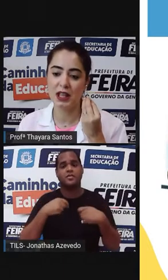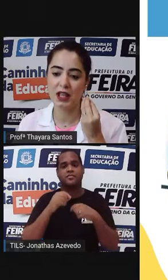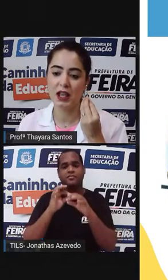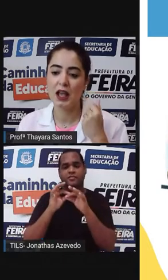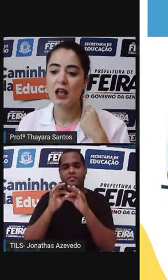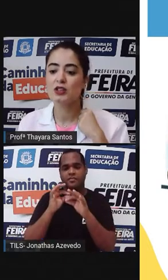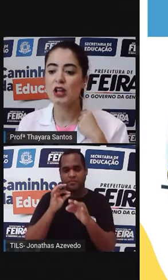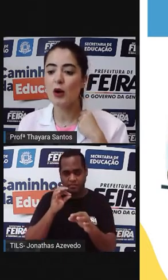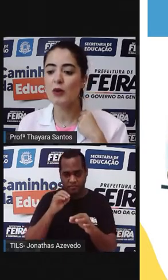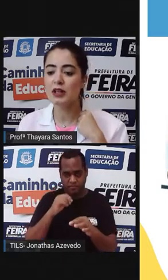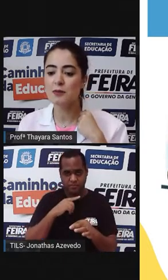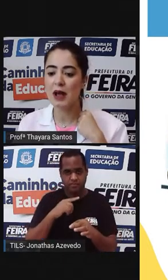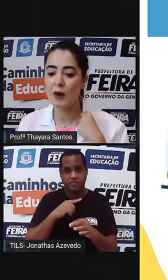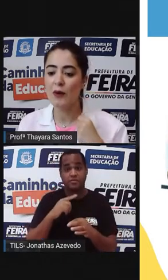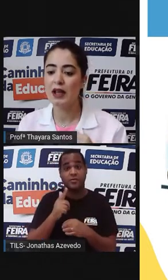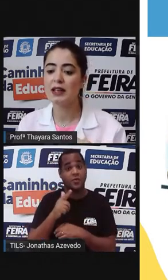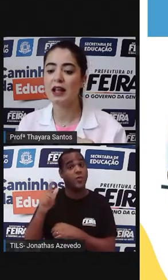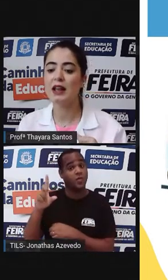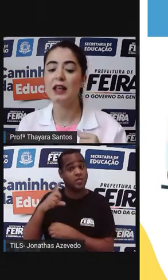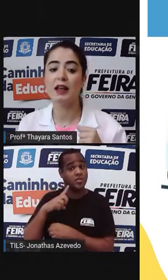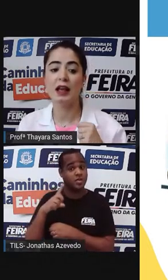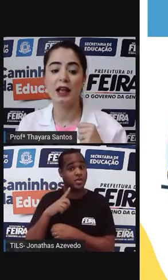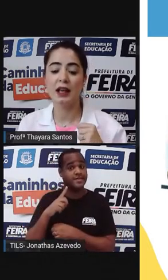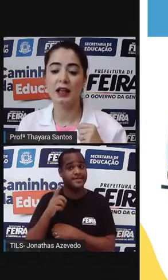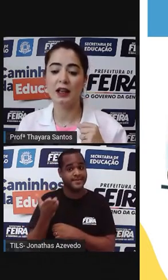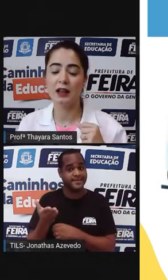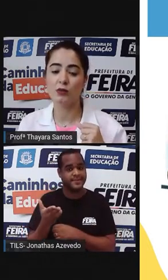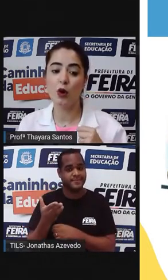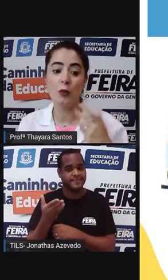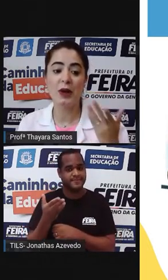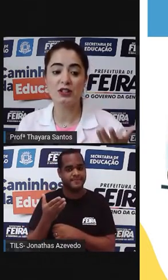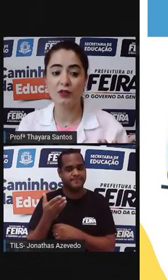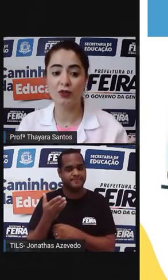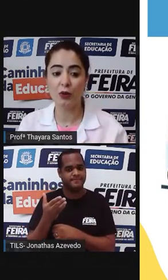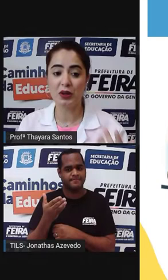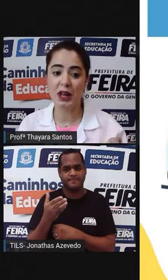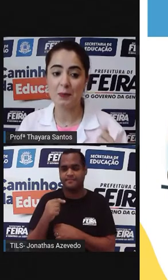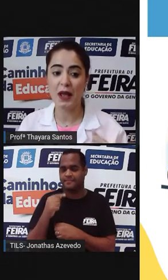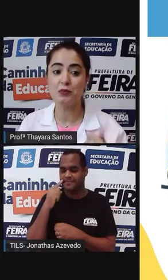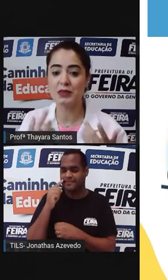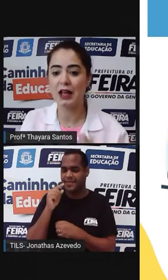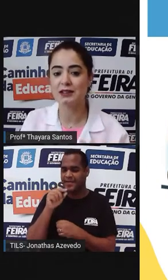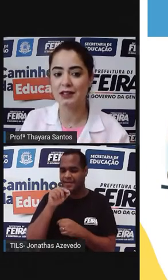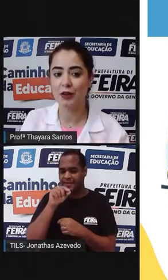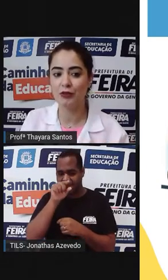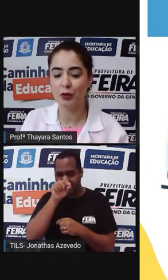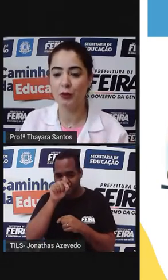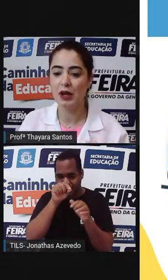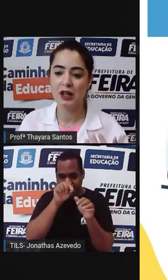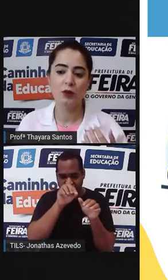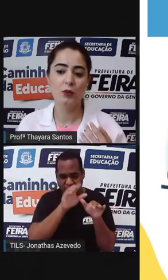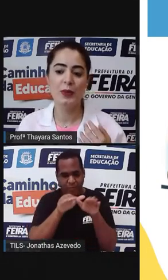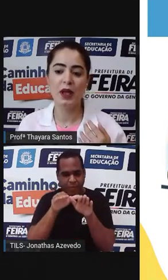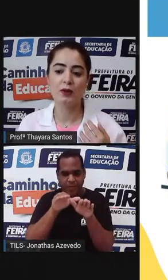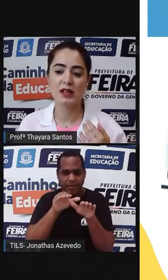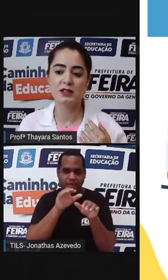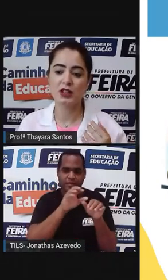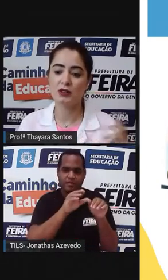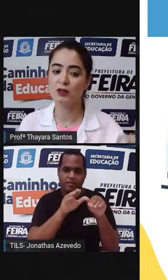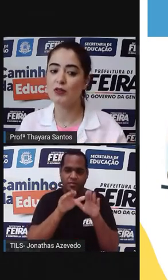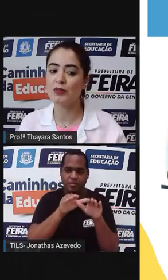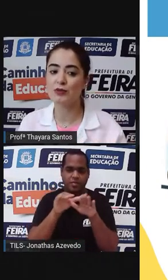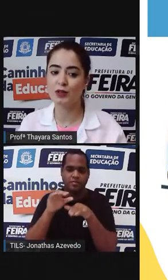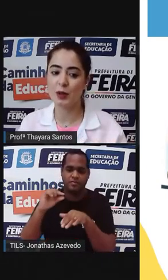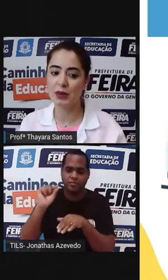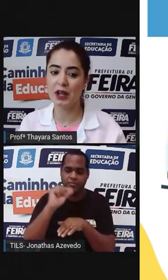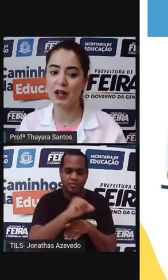esse daqui. Já um animal que ele, como beija-flor, que ele pega o néctar da flor, um bico desse